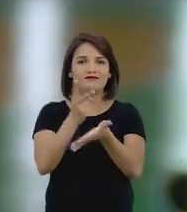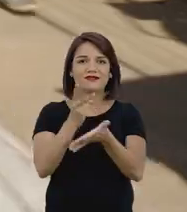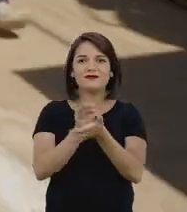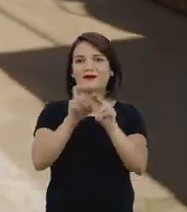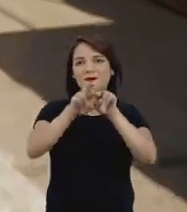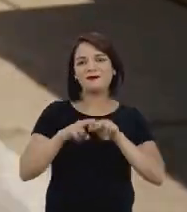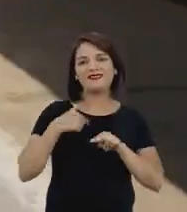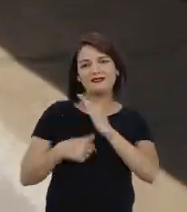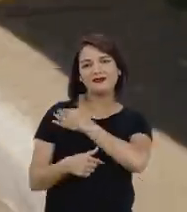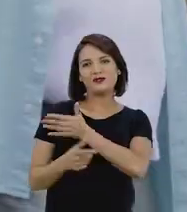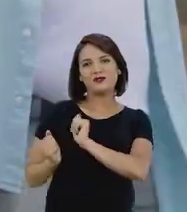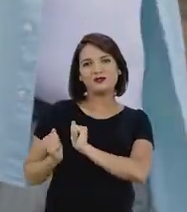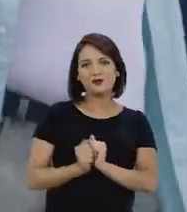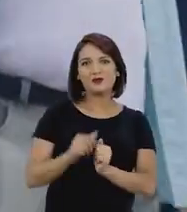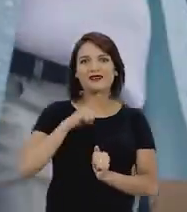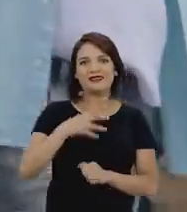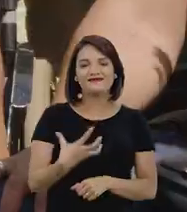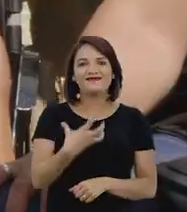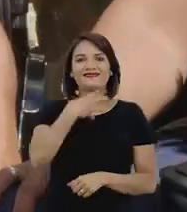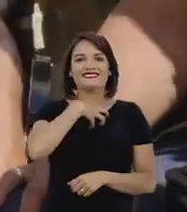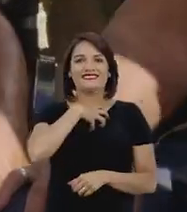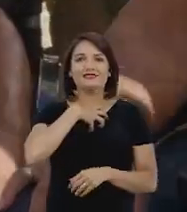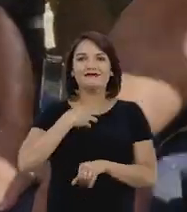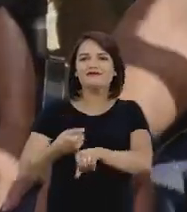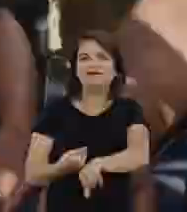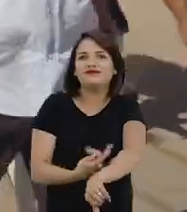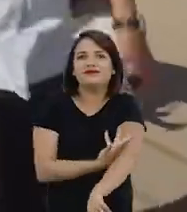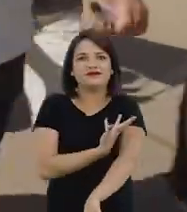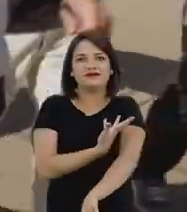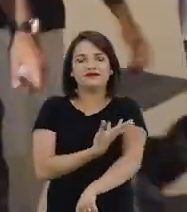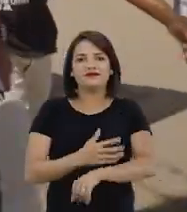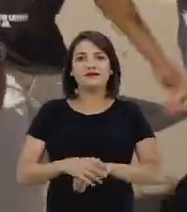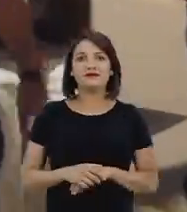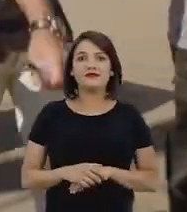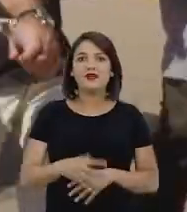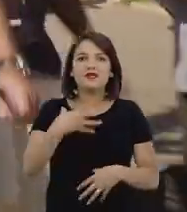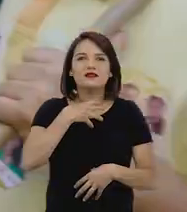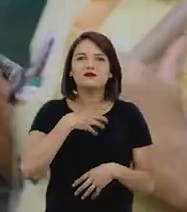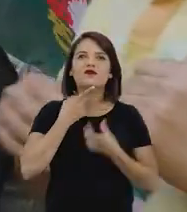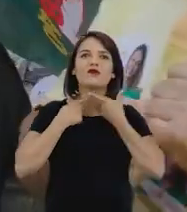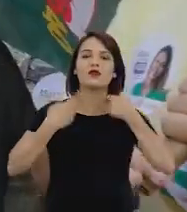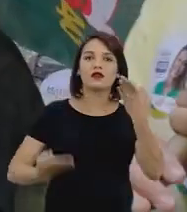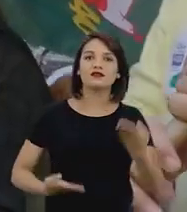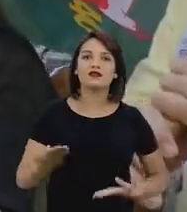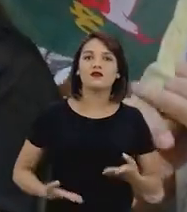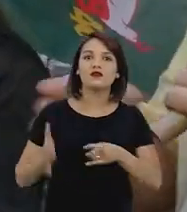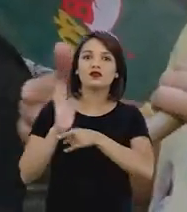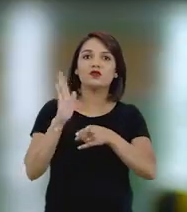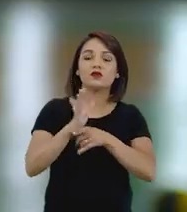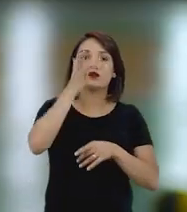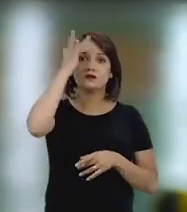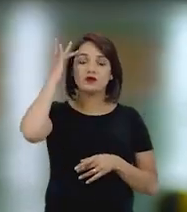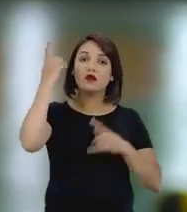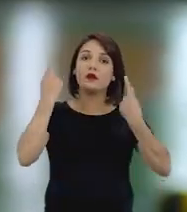população. Como não estar do lado de uma pessoa que tem esse espírito? Esse espírito público, esse espírito de servir.